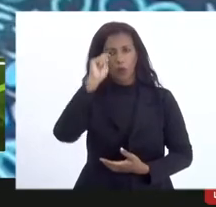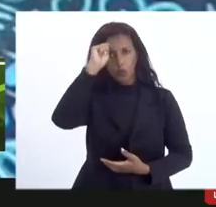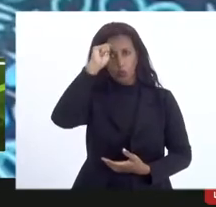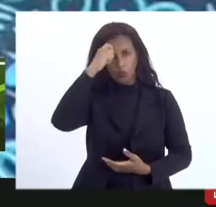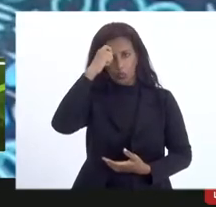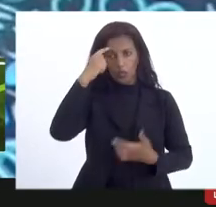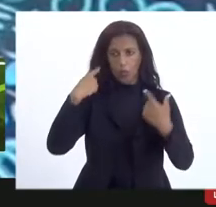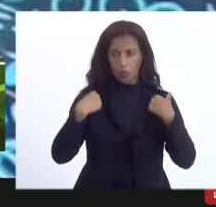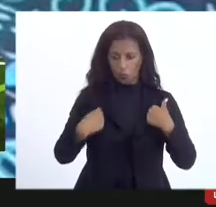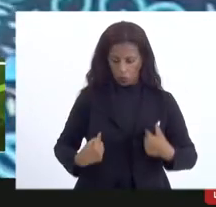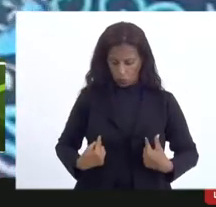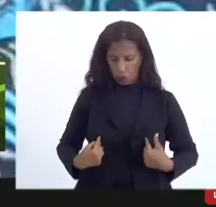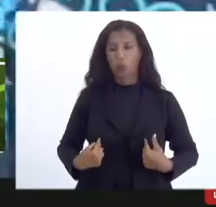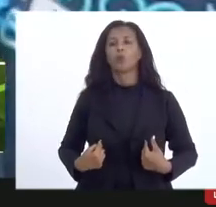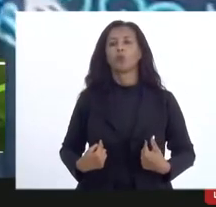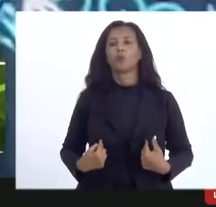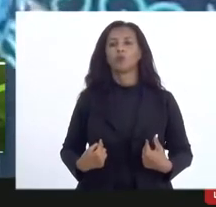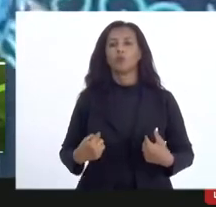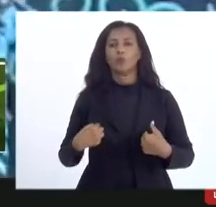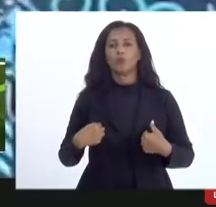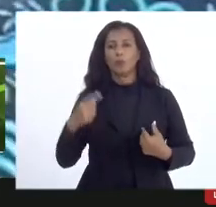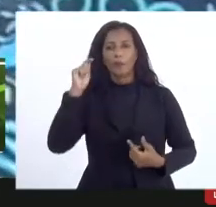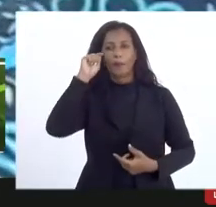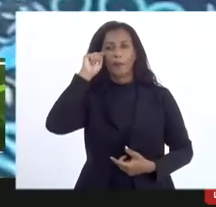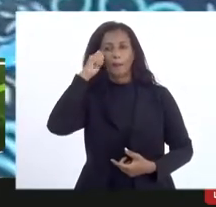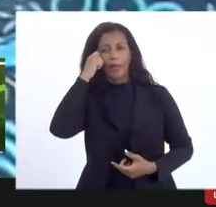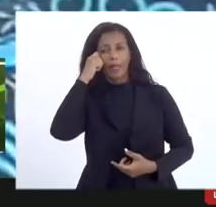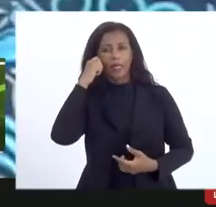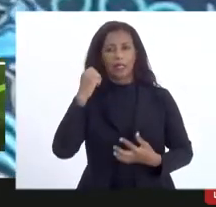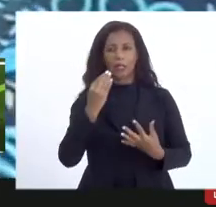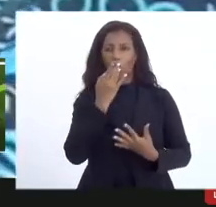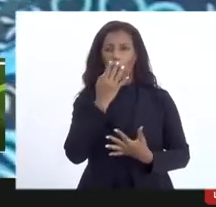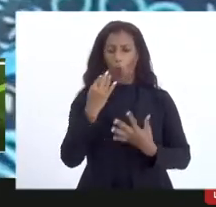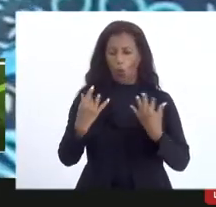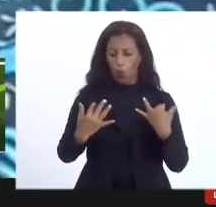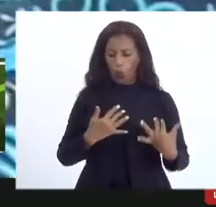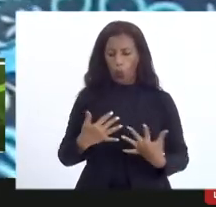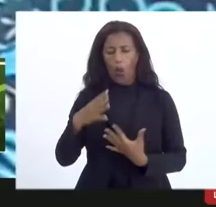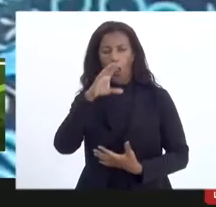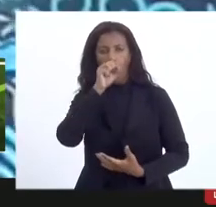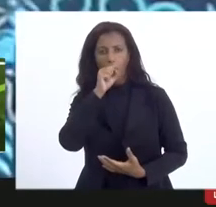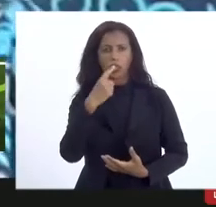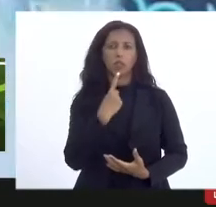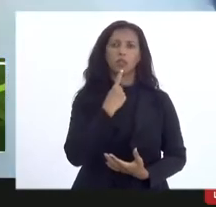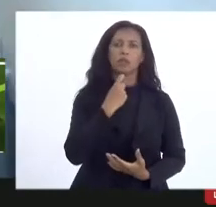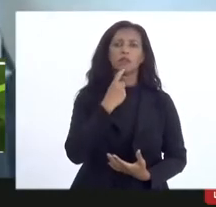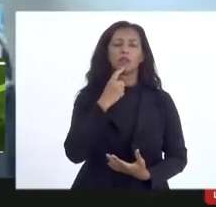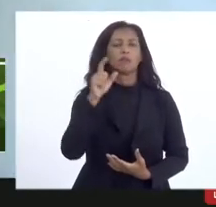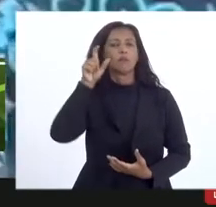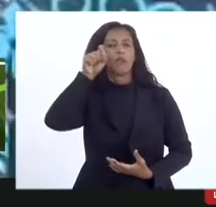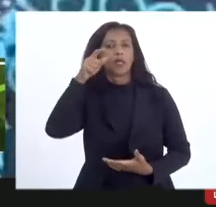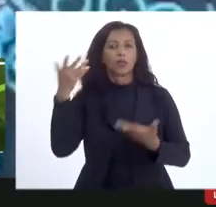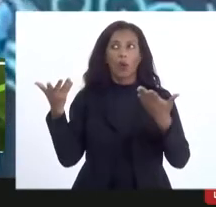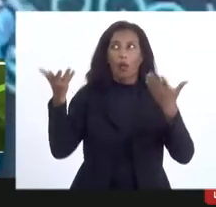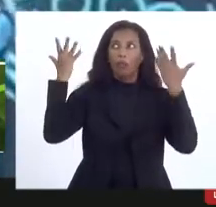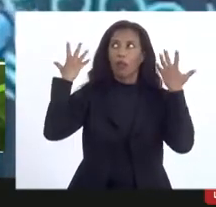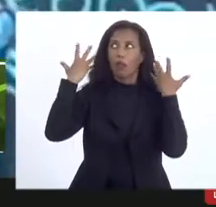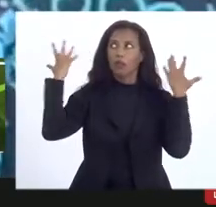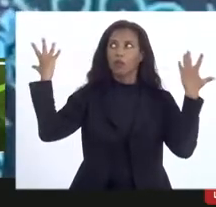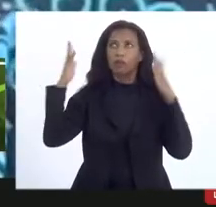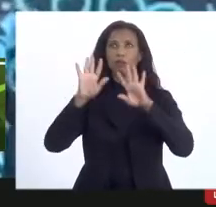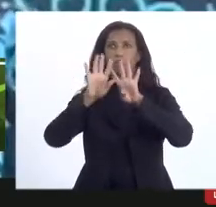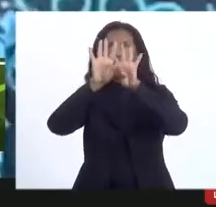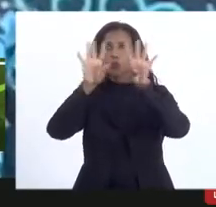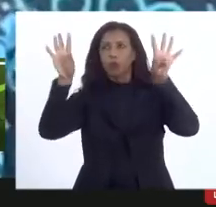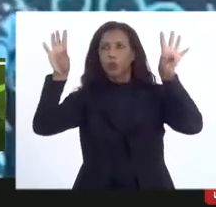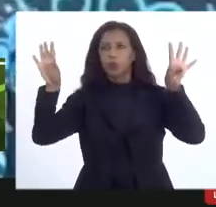estou vestindo uma capulana preta com cores ainda laranja vermelho e azul atrás de mim tem uma capulana